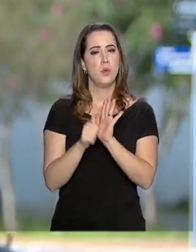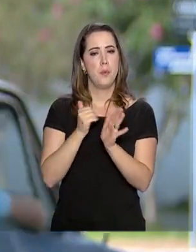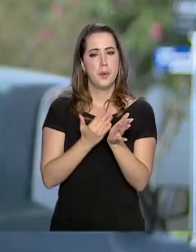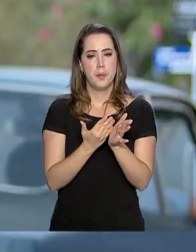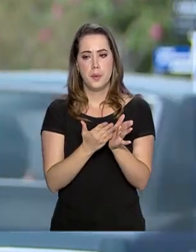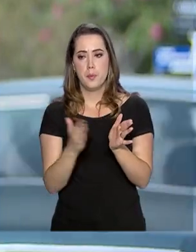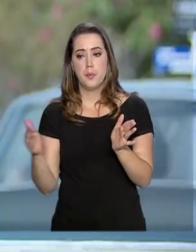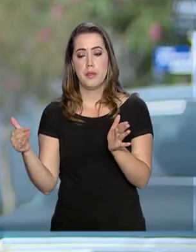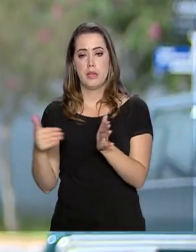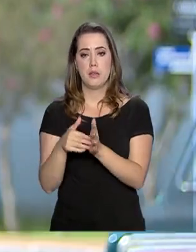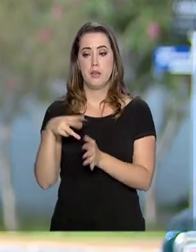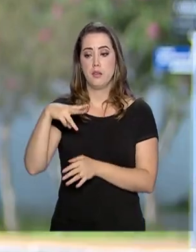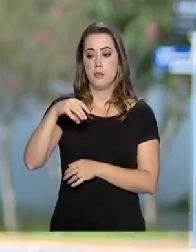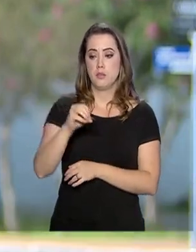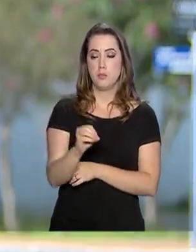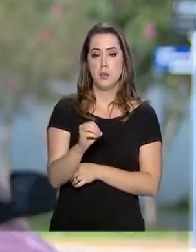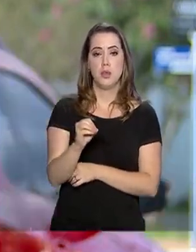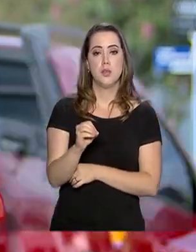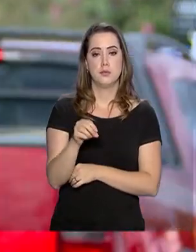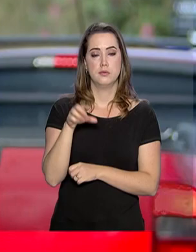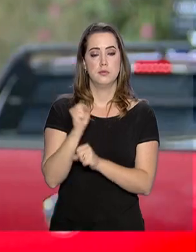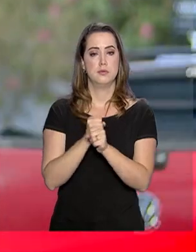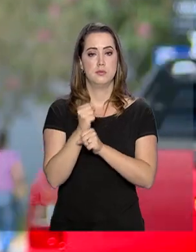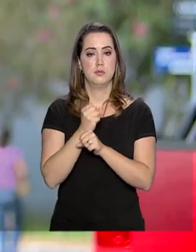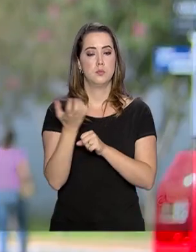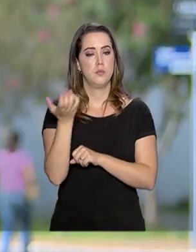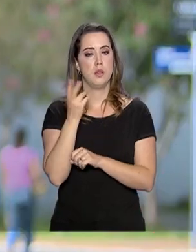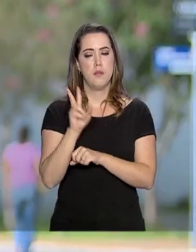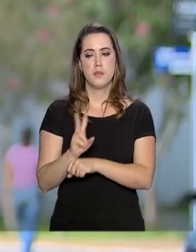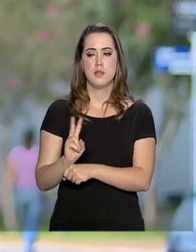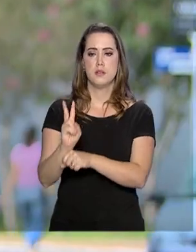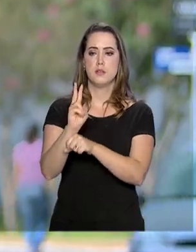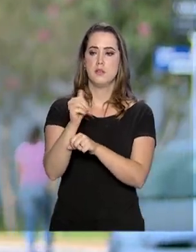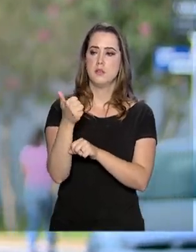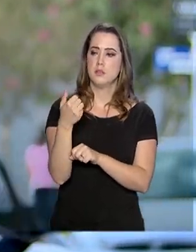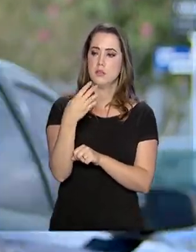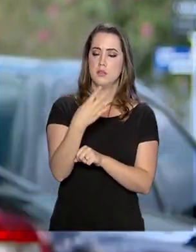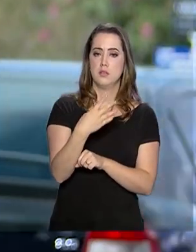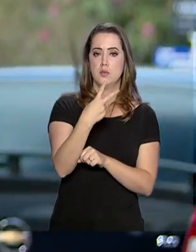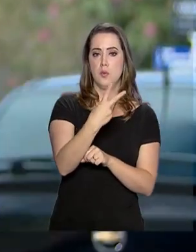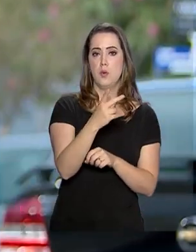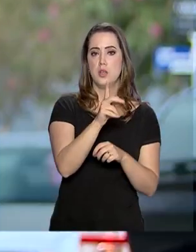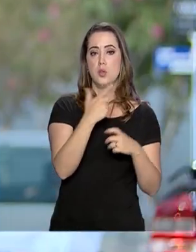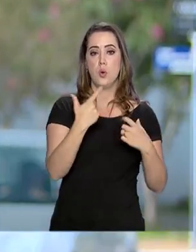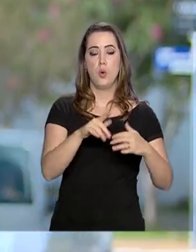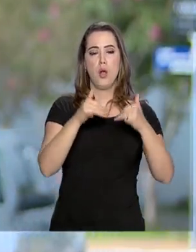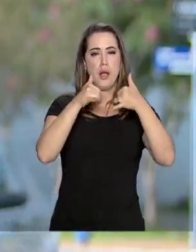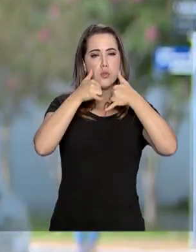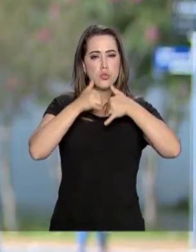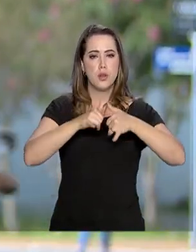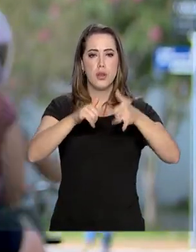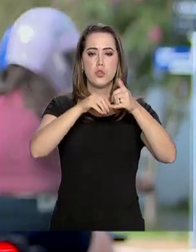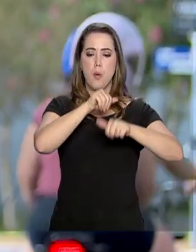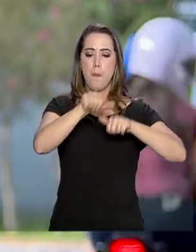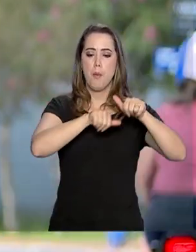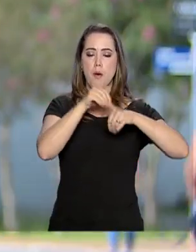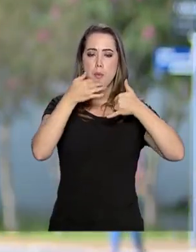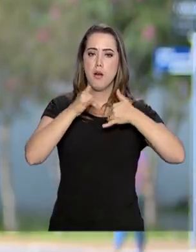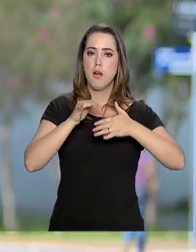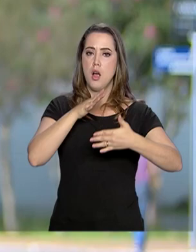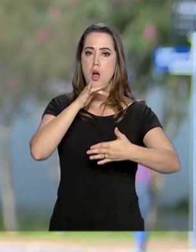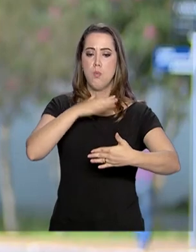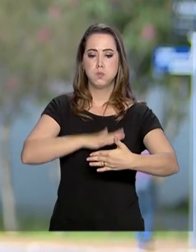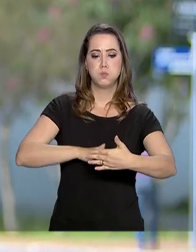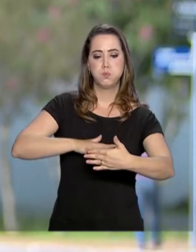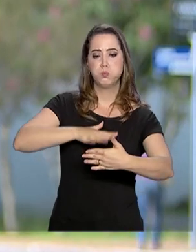até o mês de maio deste ano, eles querem fiscalizar 142 usinas. Essas usinas, elas têm um potencial de